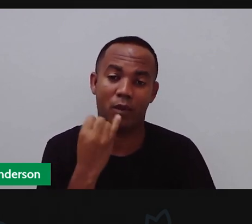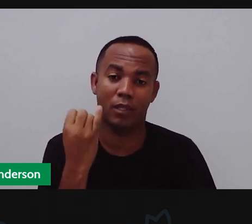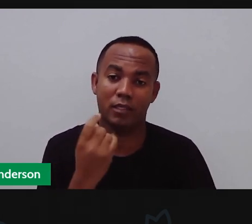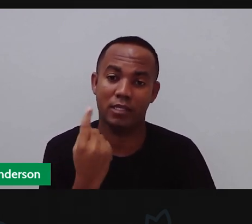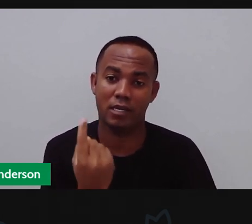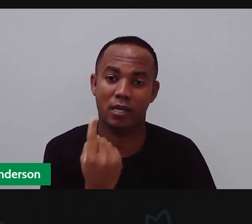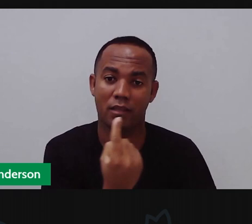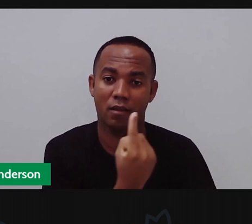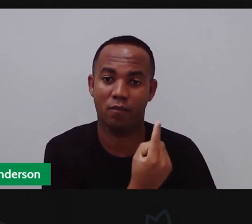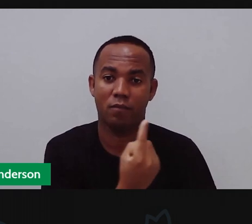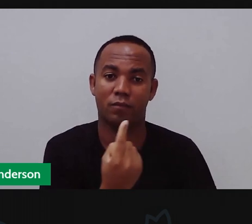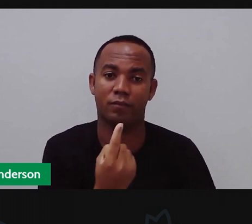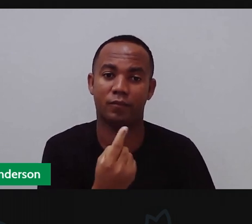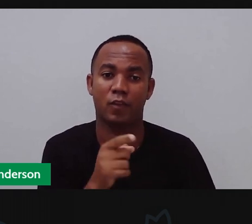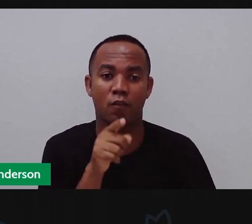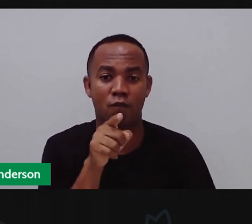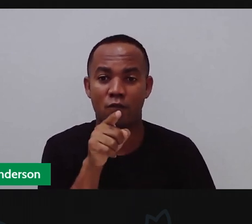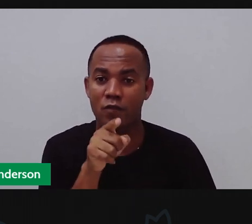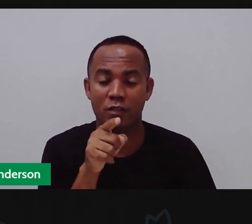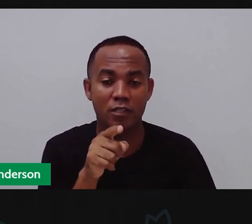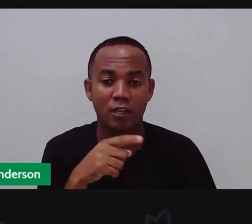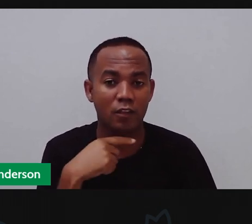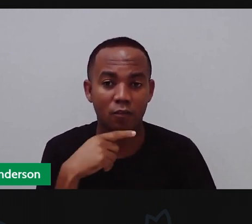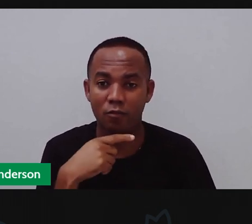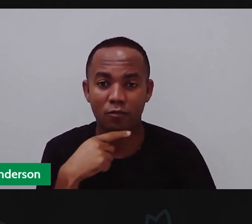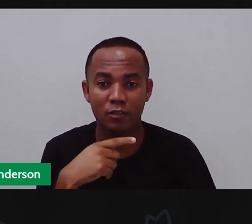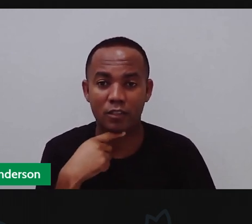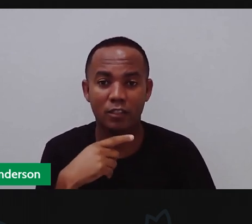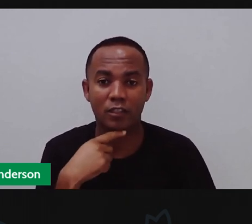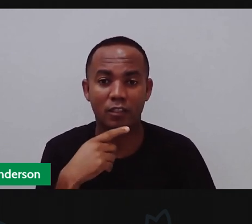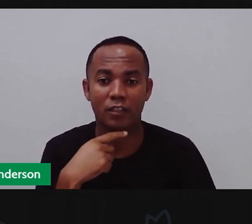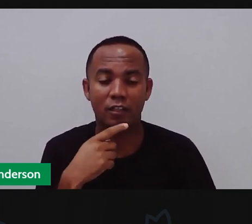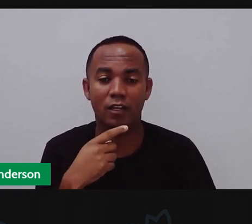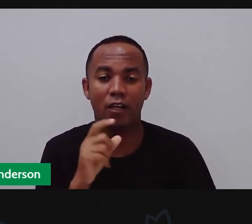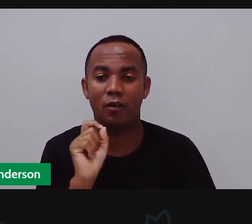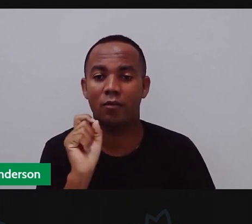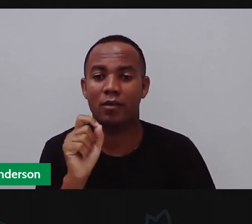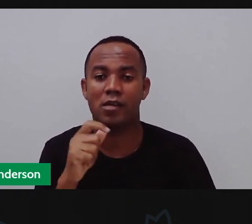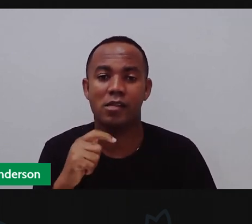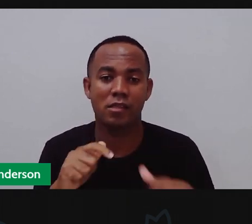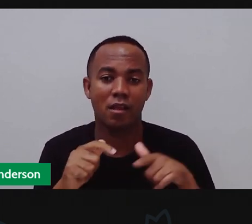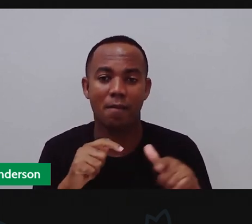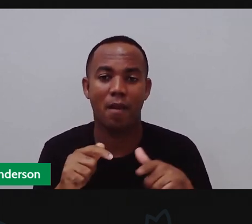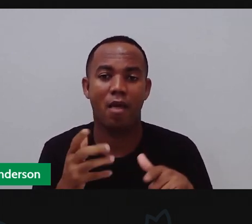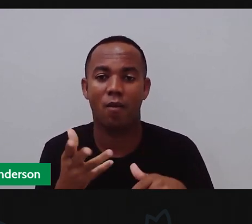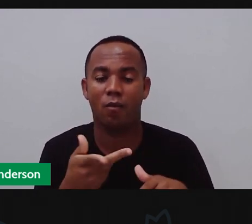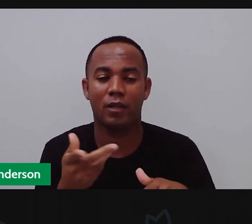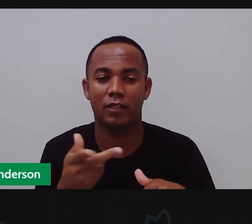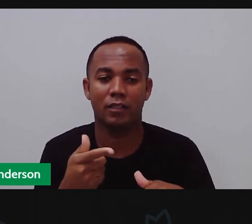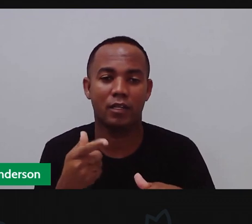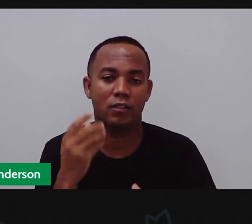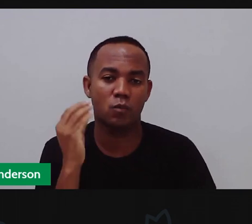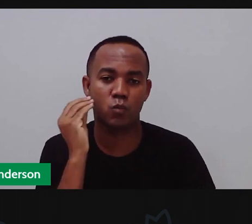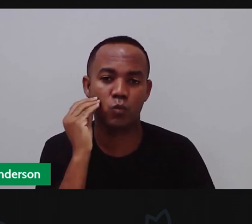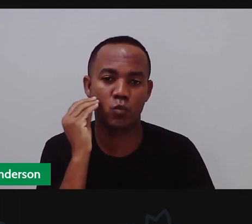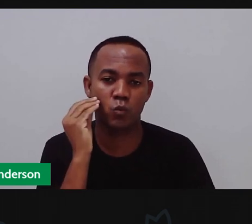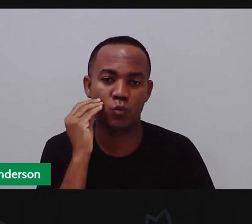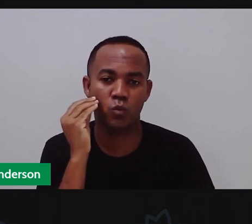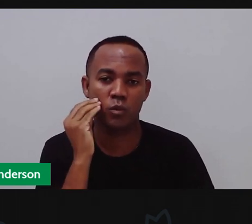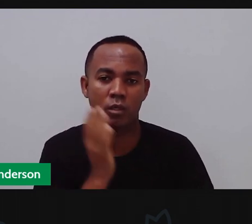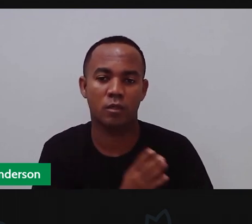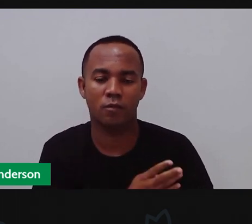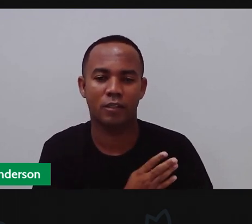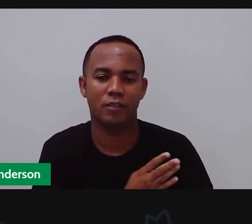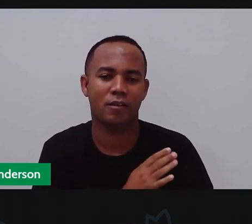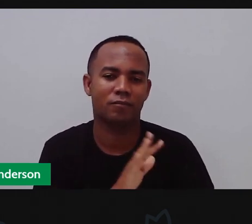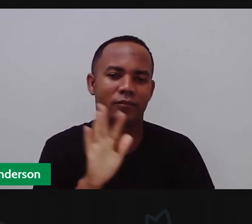importantes para a gente, e sem vocês a gente não iria conseguir desenvolver o trabalho aqui de qualidade. Beijo no coração, beijo meu e de